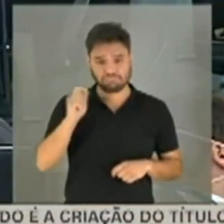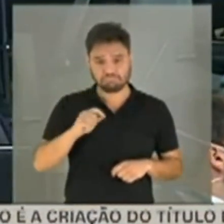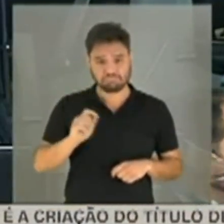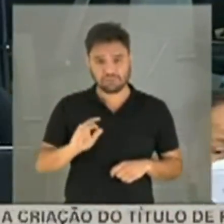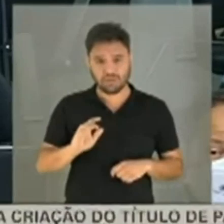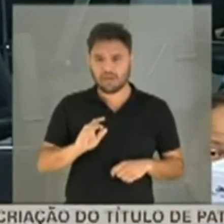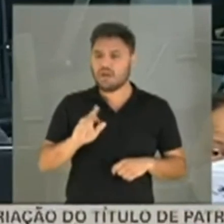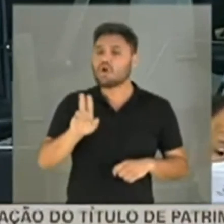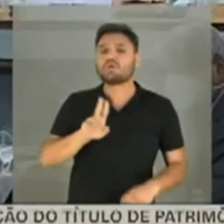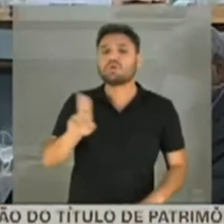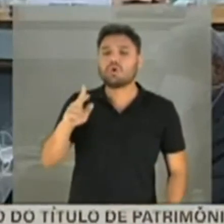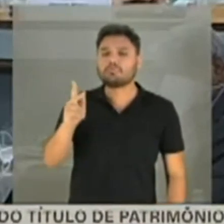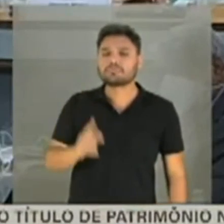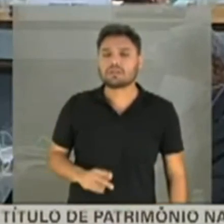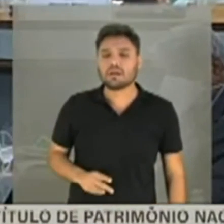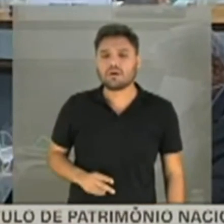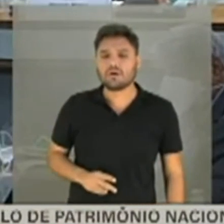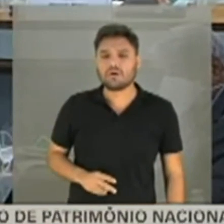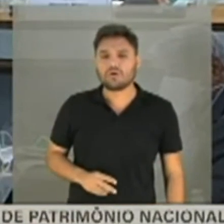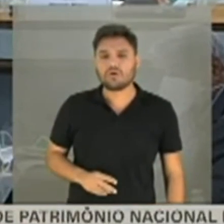O senhor pode se identificar, por favor?